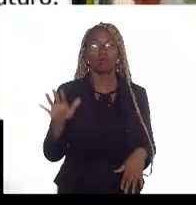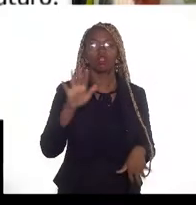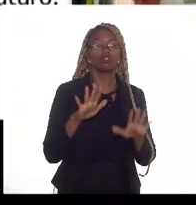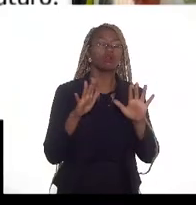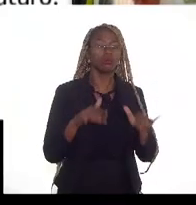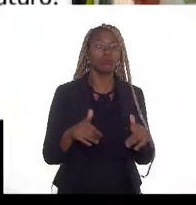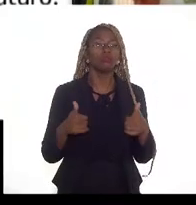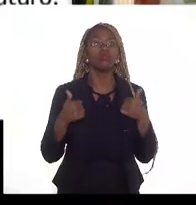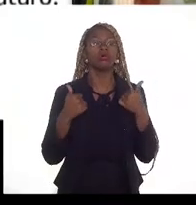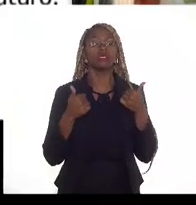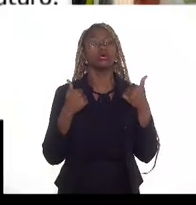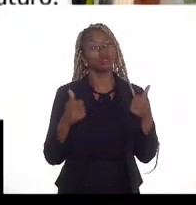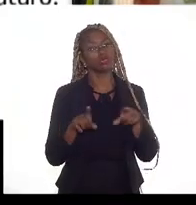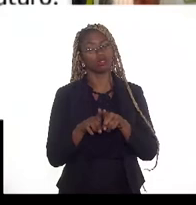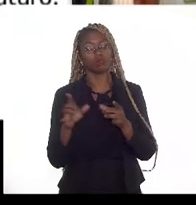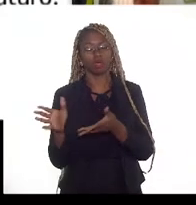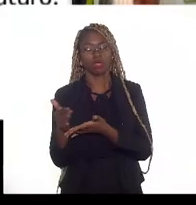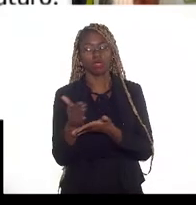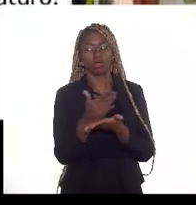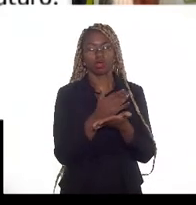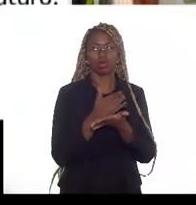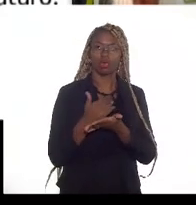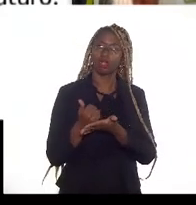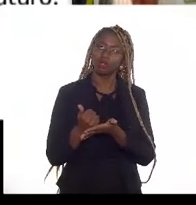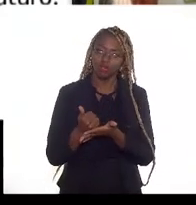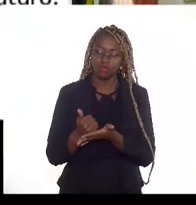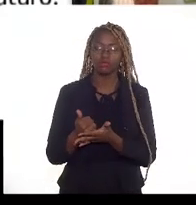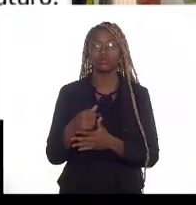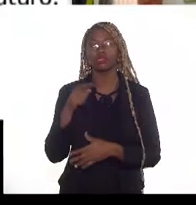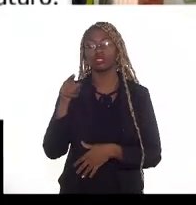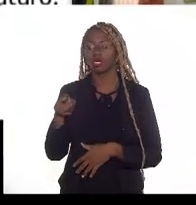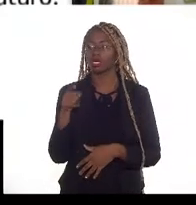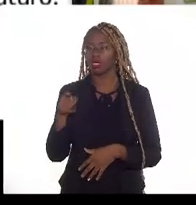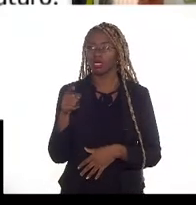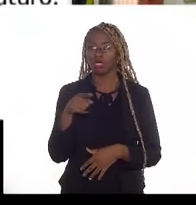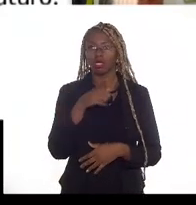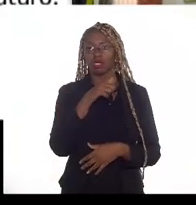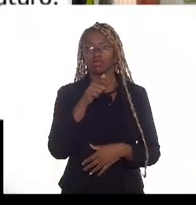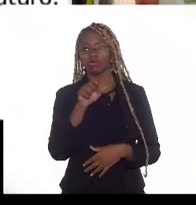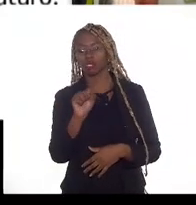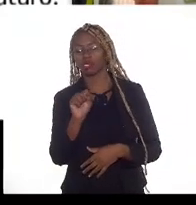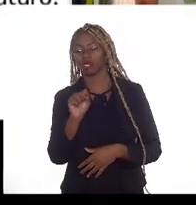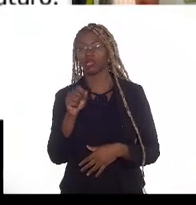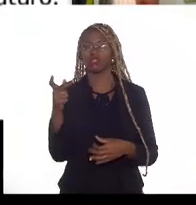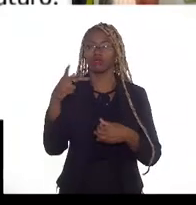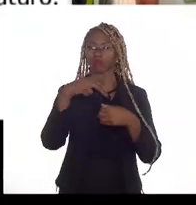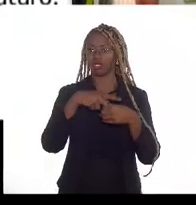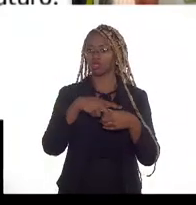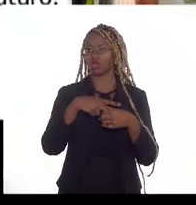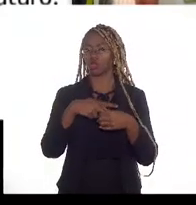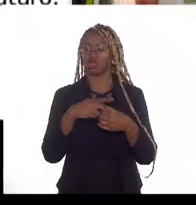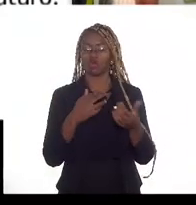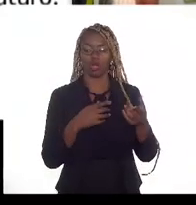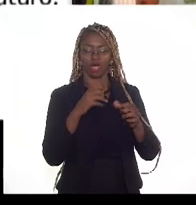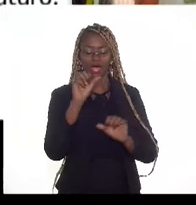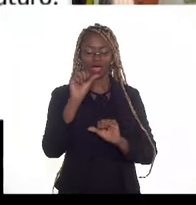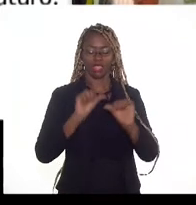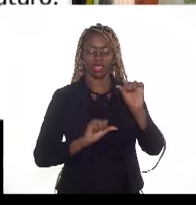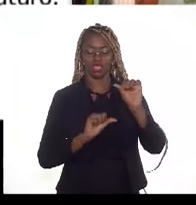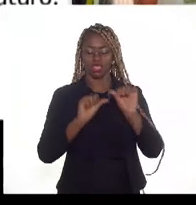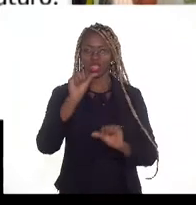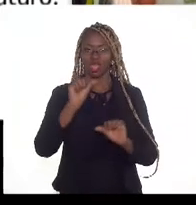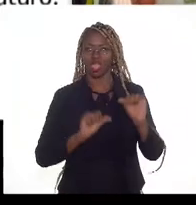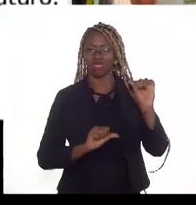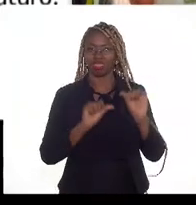inclusive em termos de arrecadação, é a injeção alternada de óleo e gás. Então, a gente vai dar um